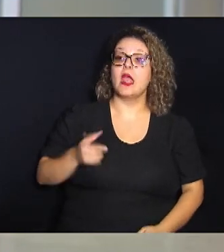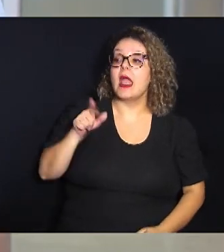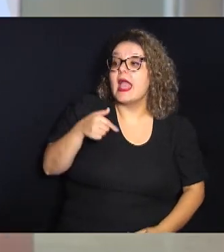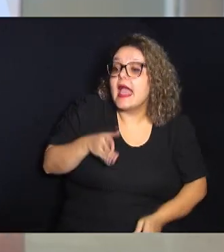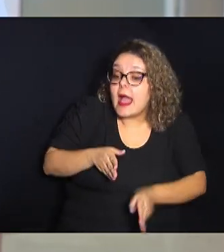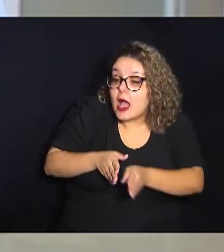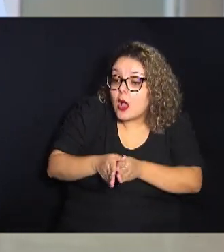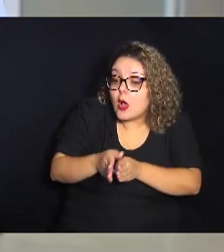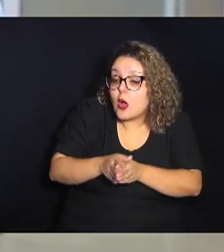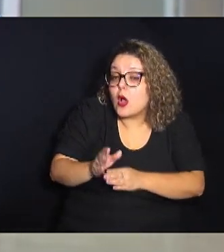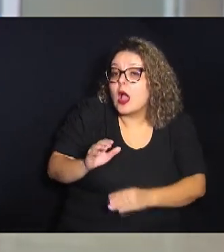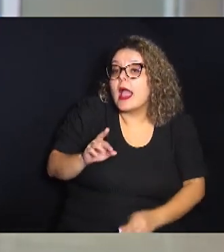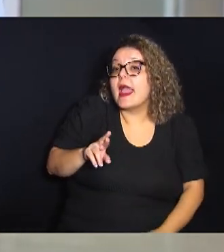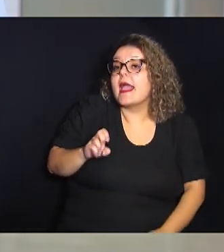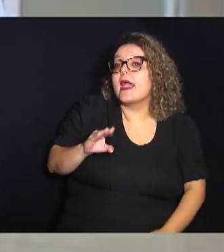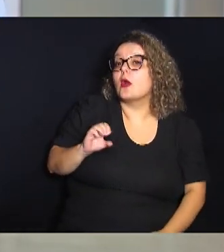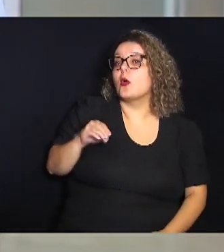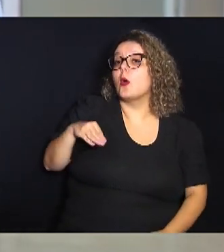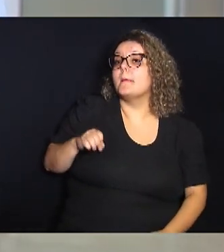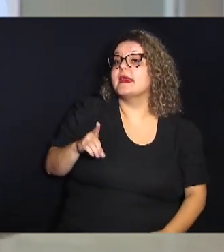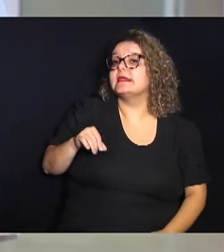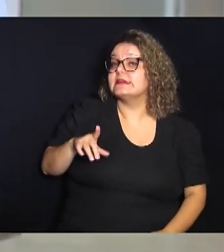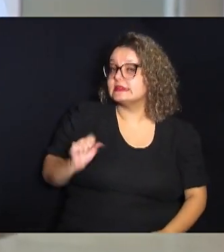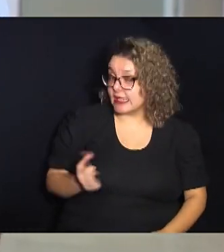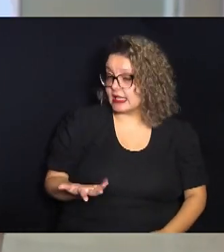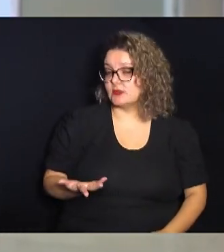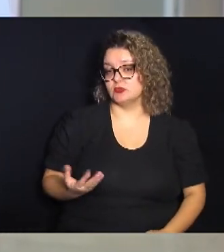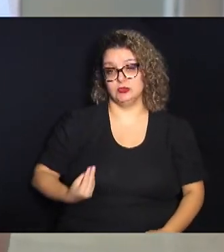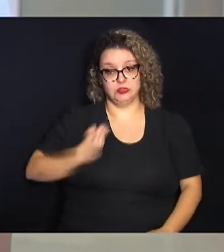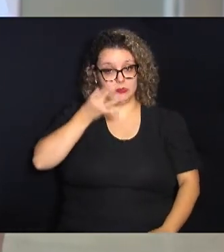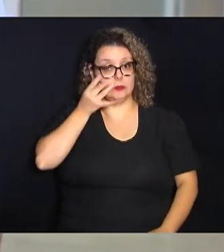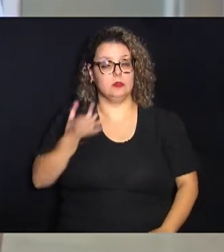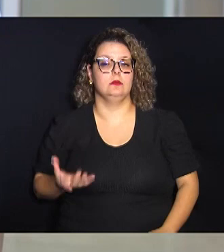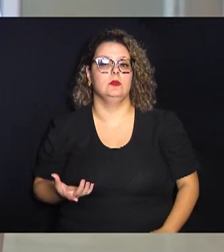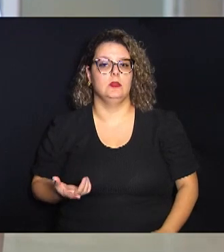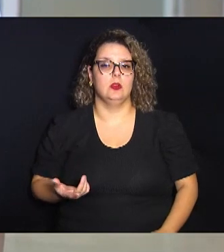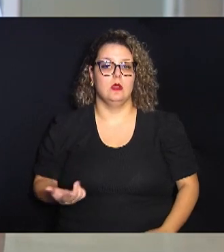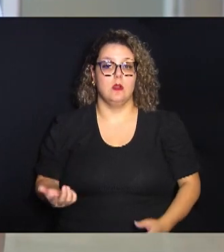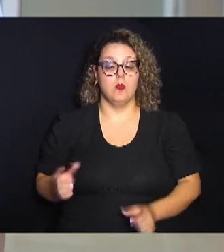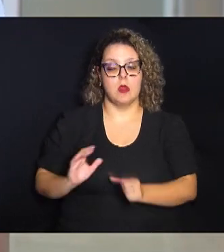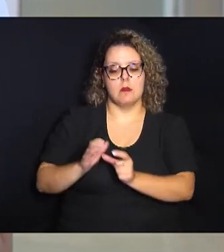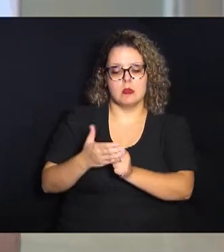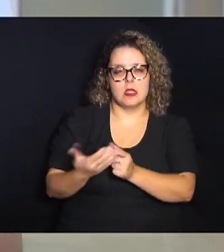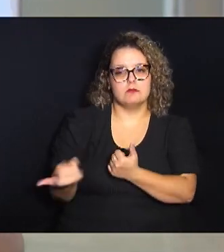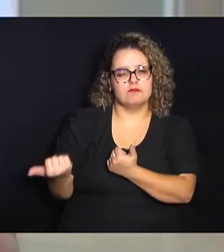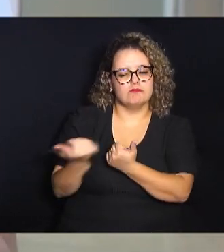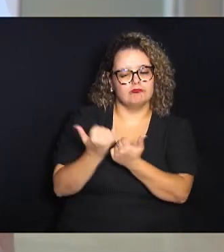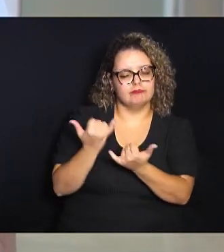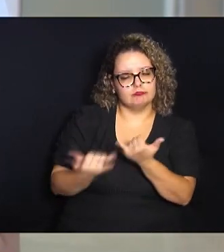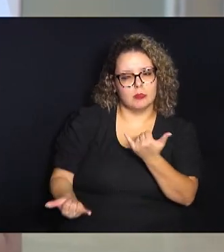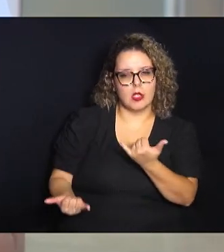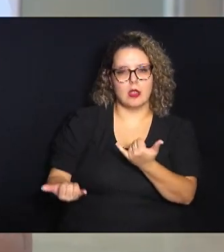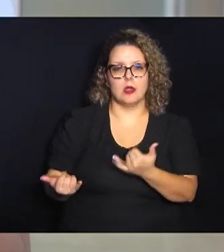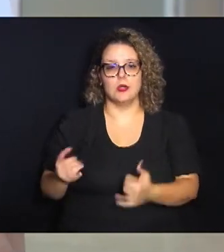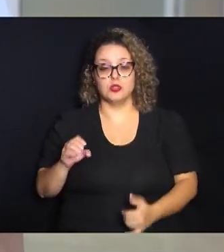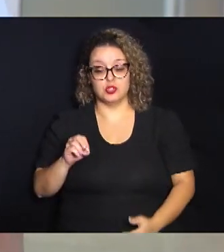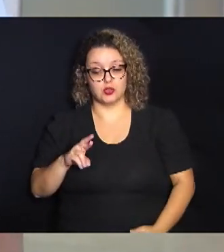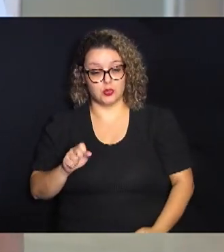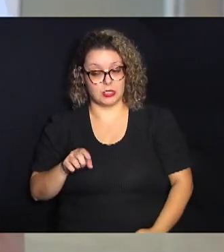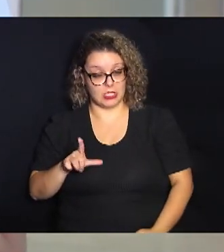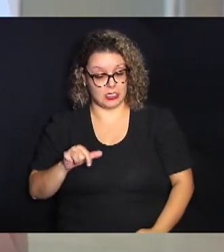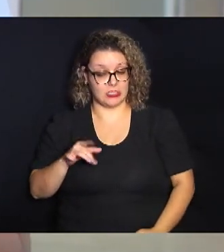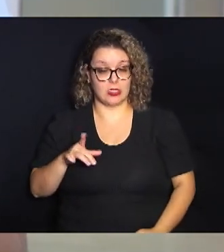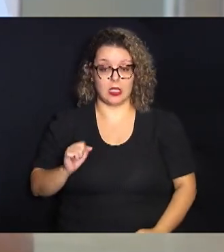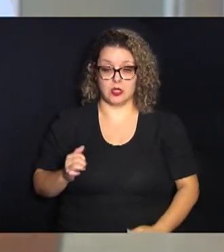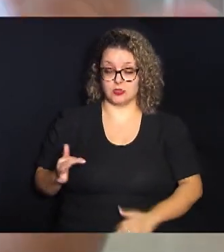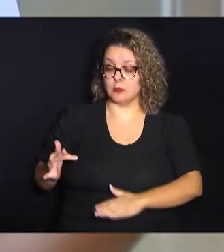presente encontrar uma palavra que tenha um sentido próximo para substituir aquela uma que seria uma marca de oralidade ou um termo